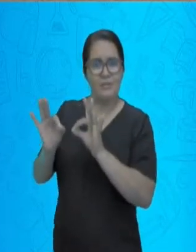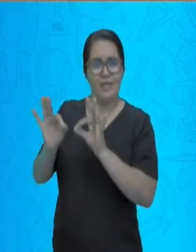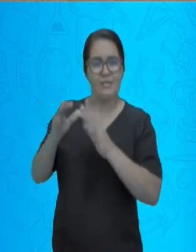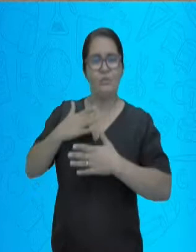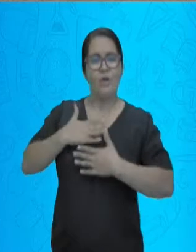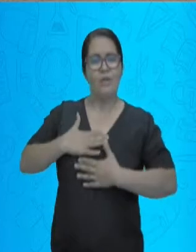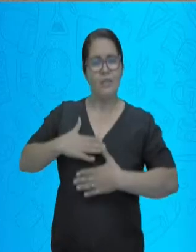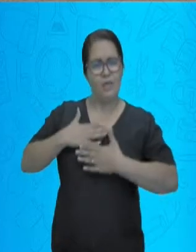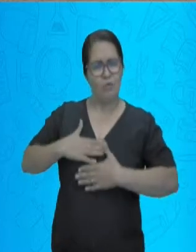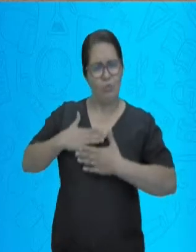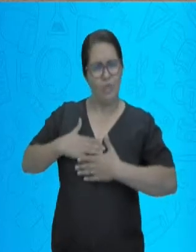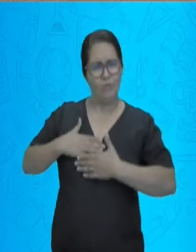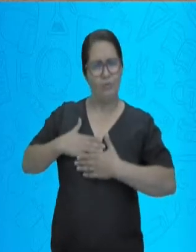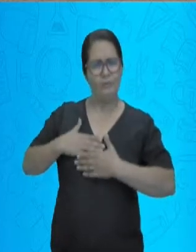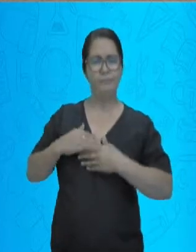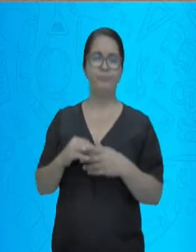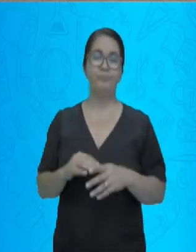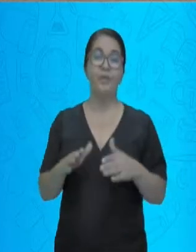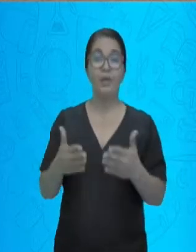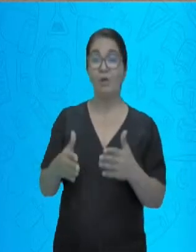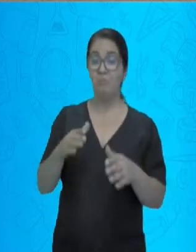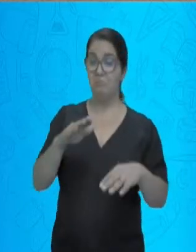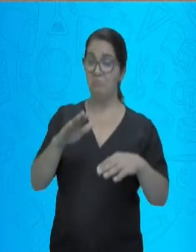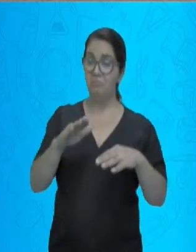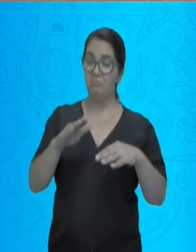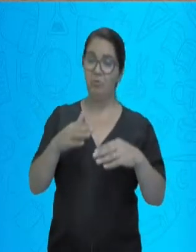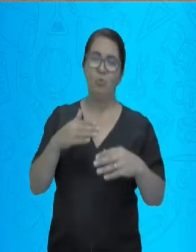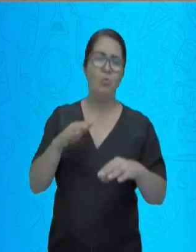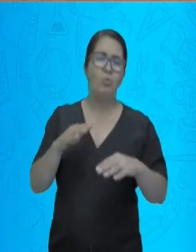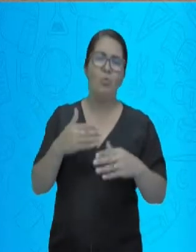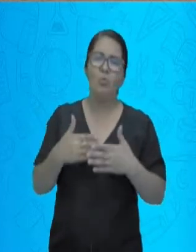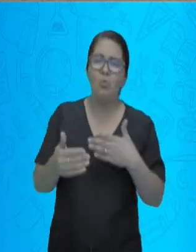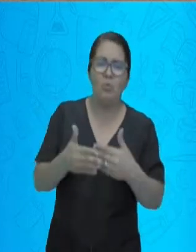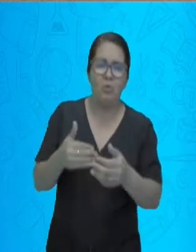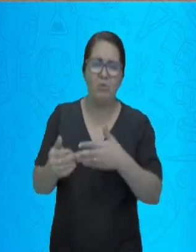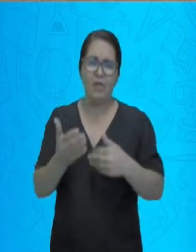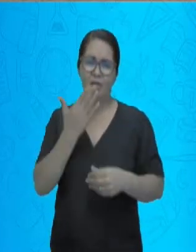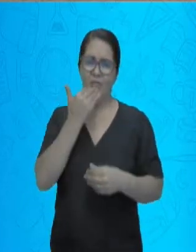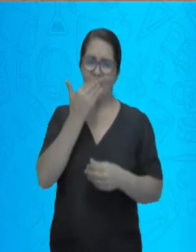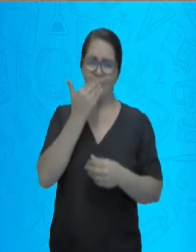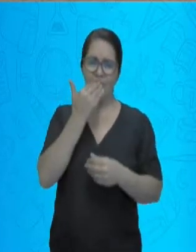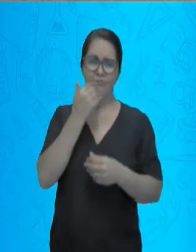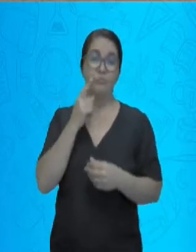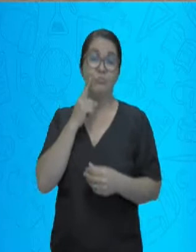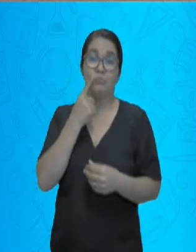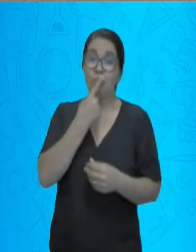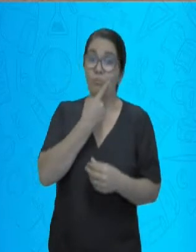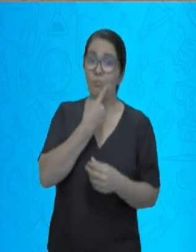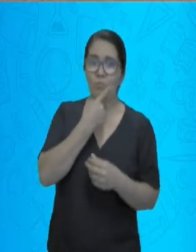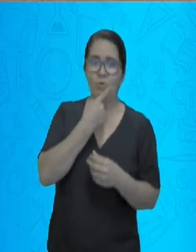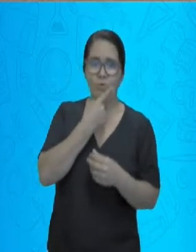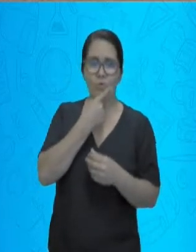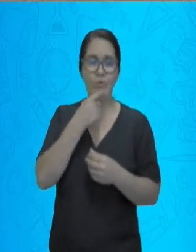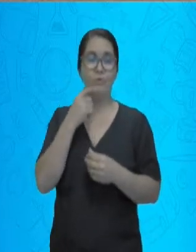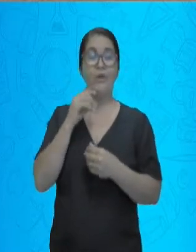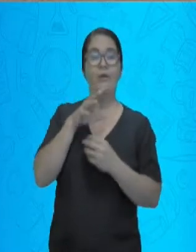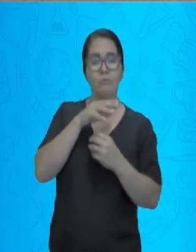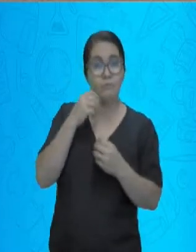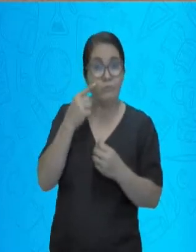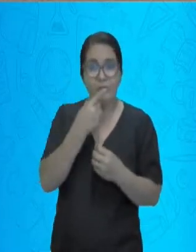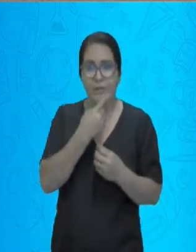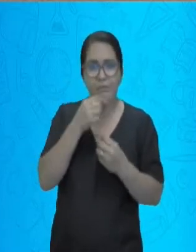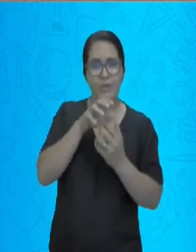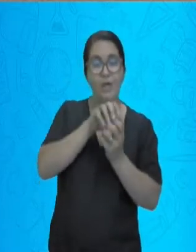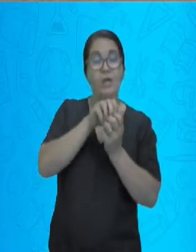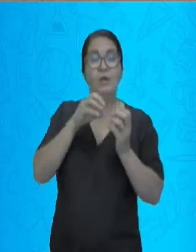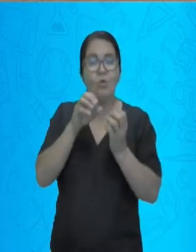Quando eu coloco qualquer alimento na minha boca, ali já começou o meu processo digestório. O alimento, ele começa a ser